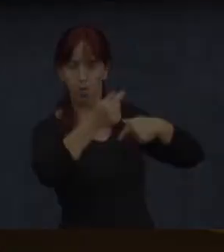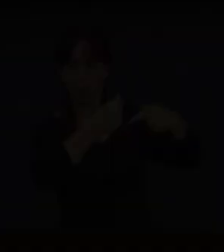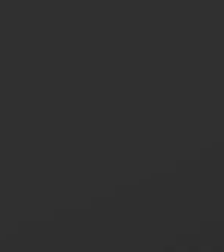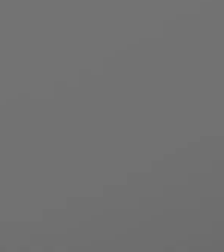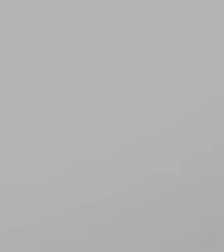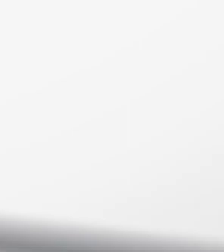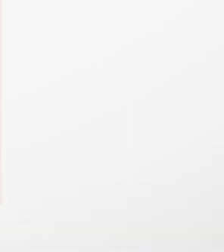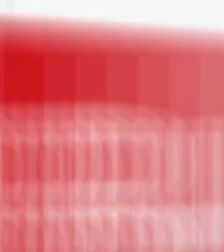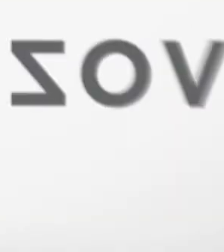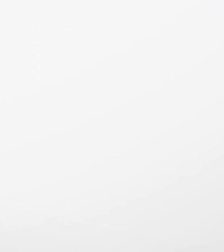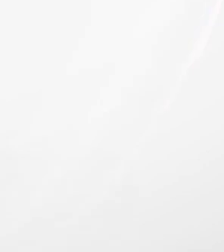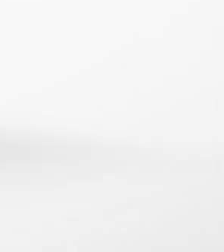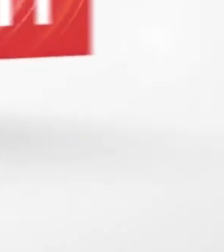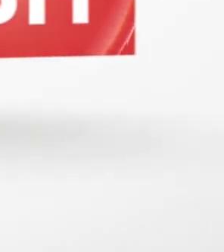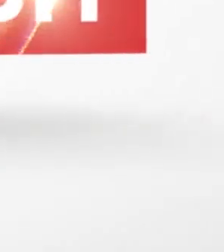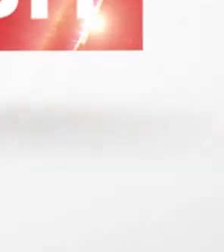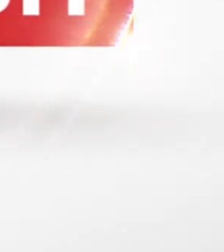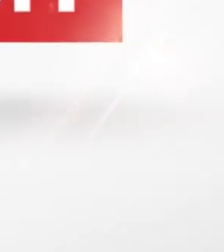pessoa.